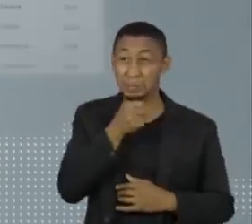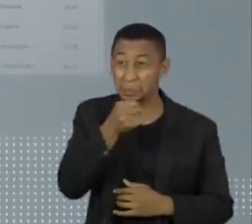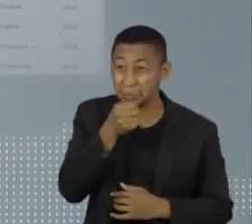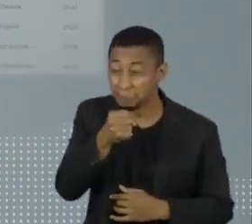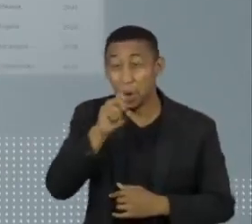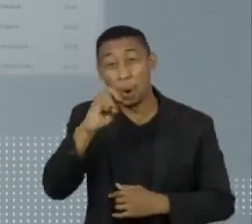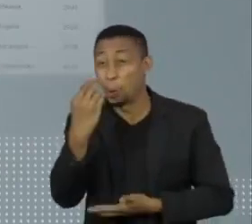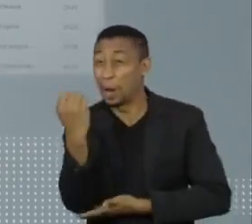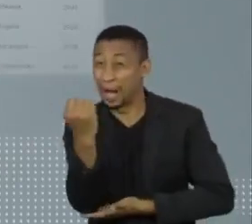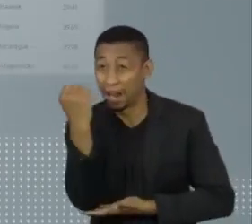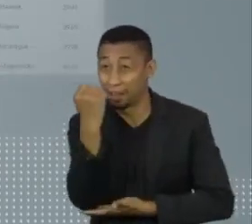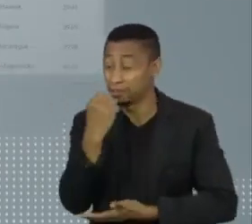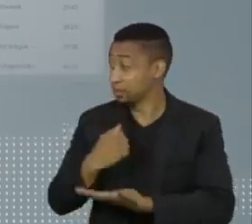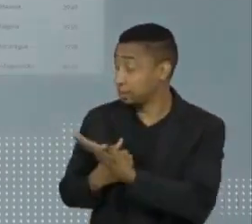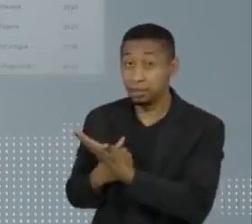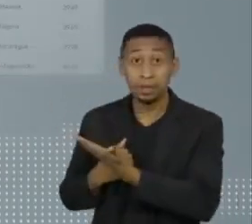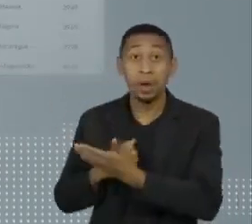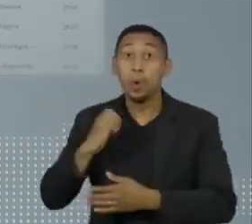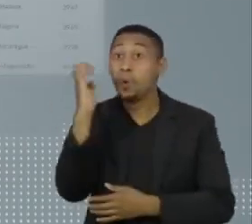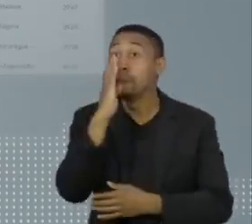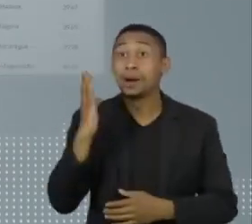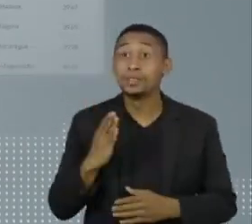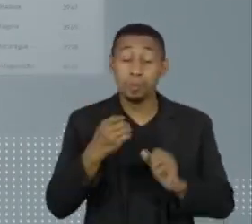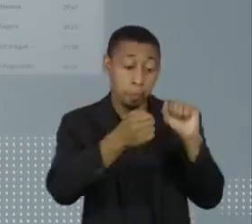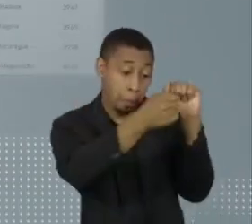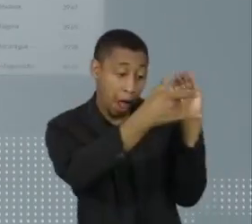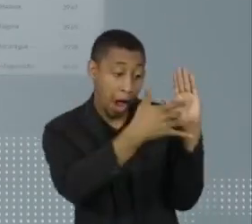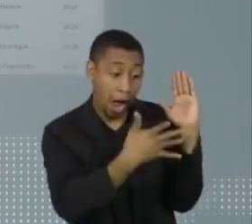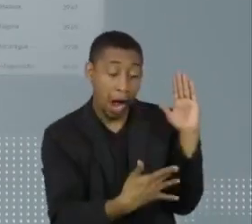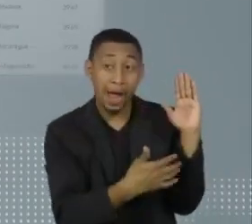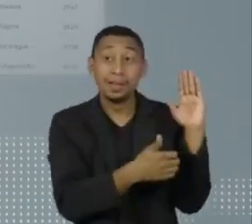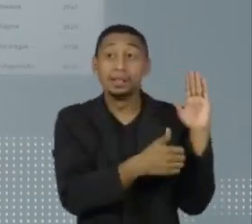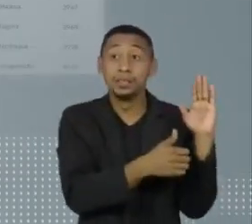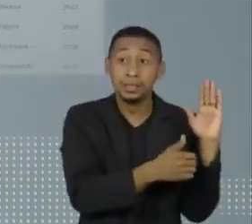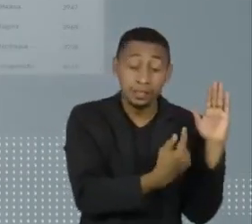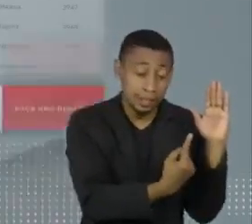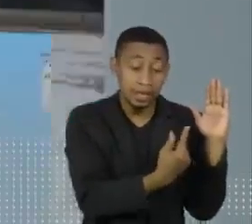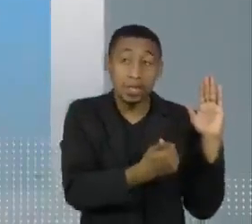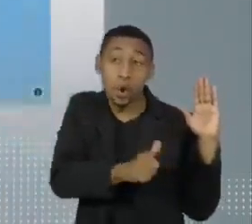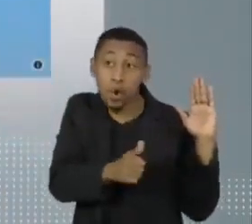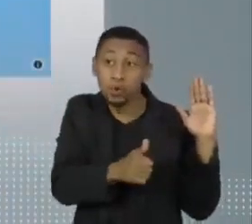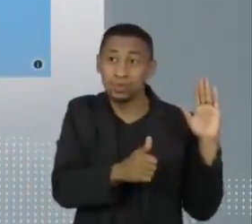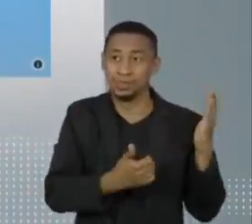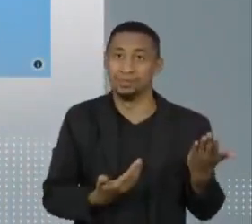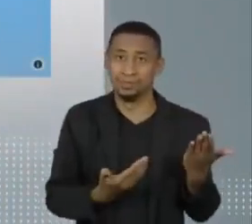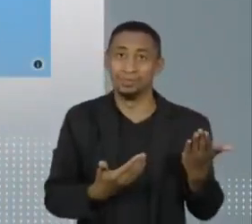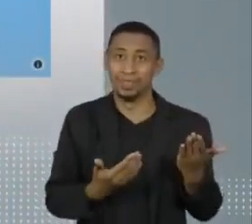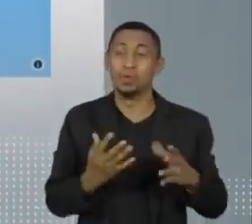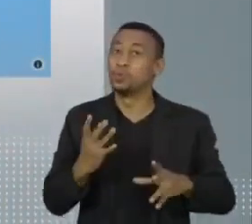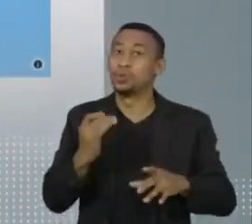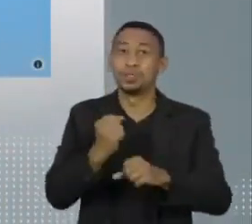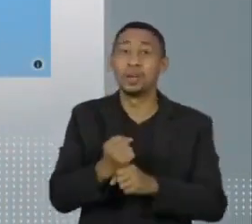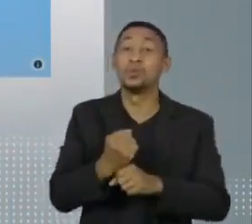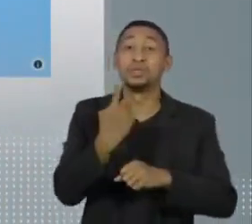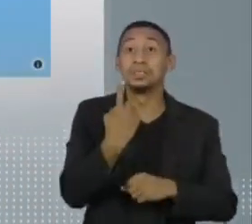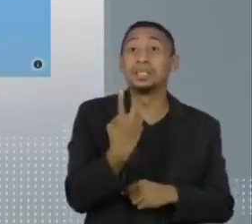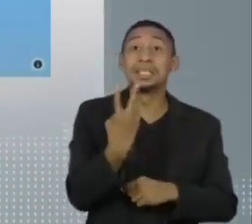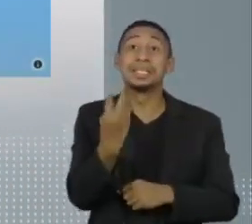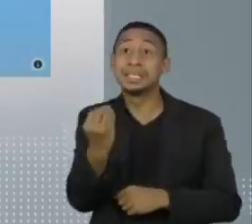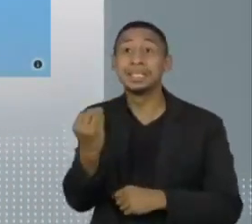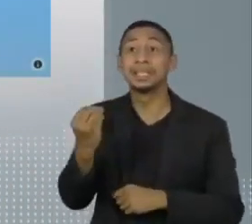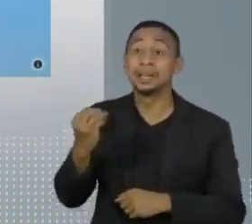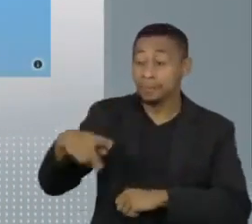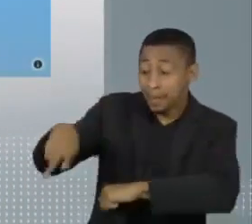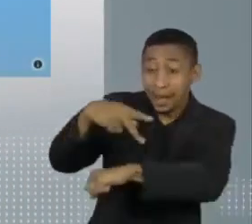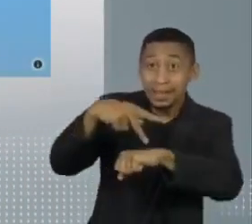grave. O Brasil ficou na posição de número 111 de um total de 180 países. Esta colocação levou o país pela primeira vez